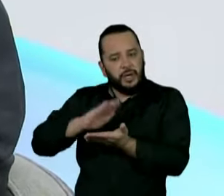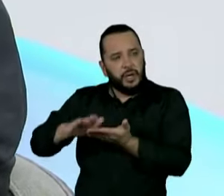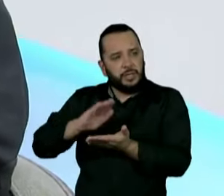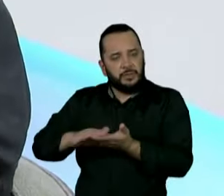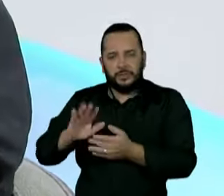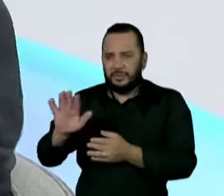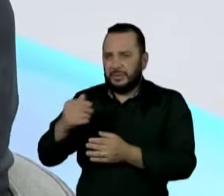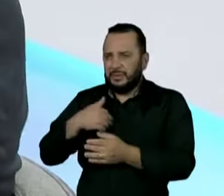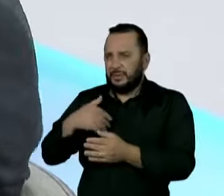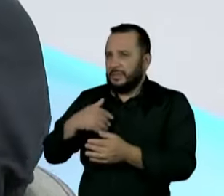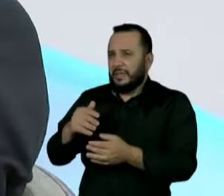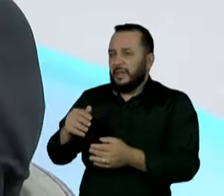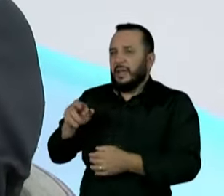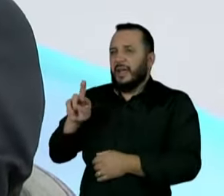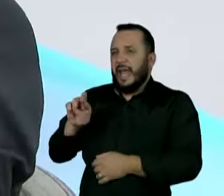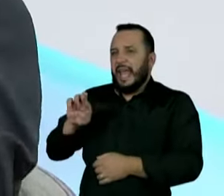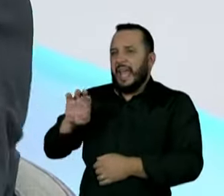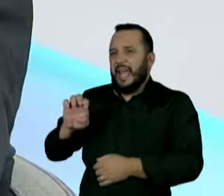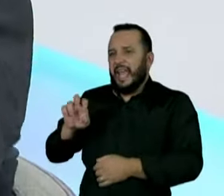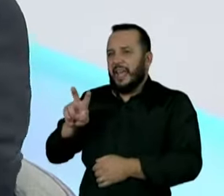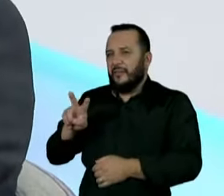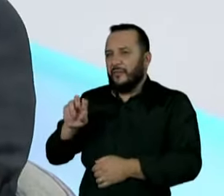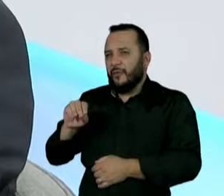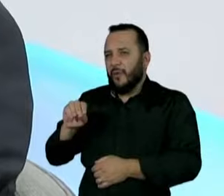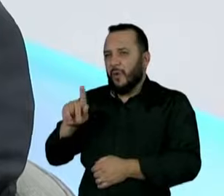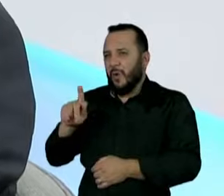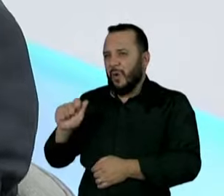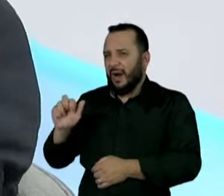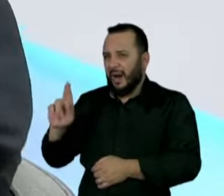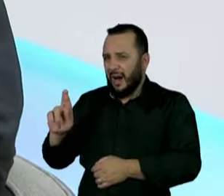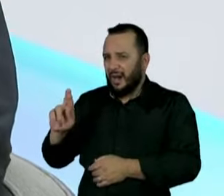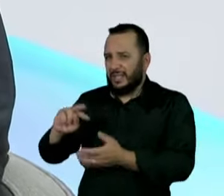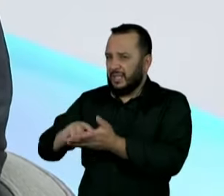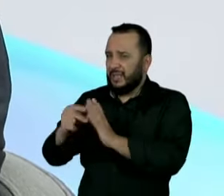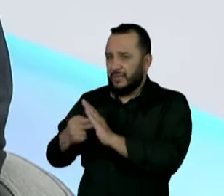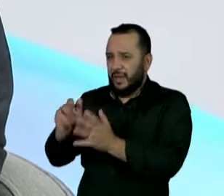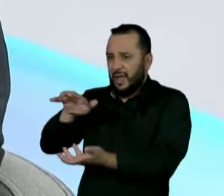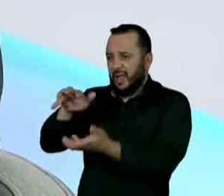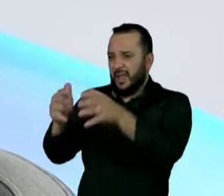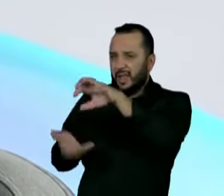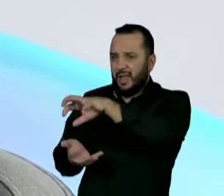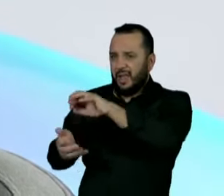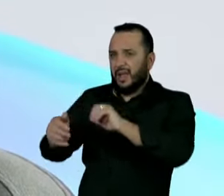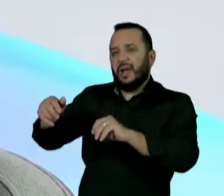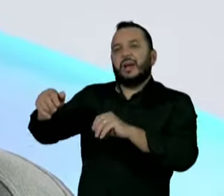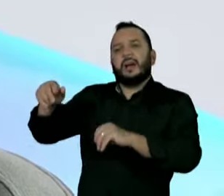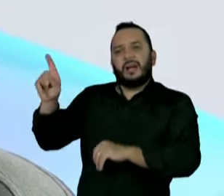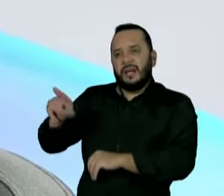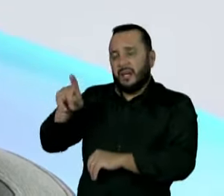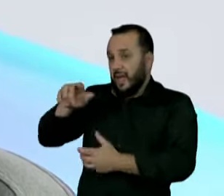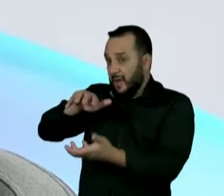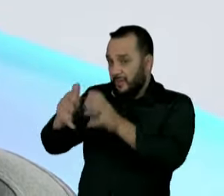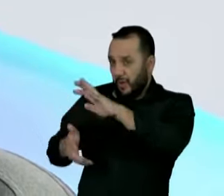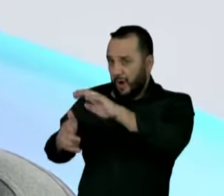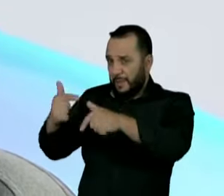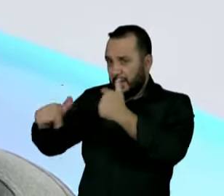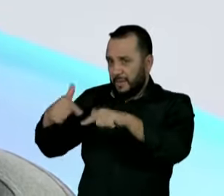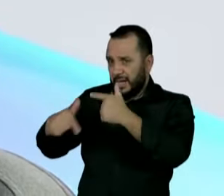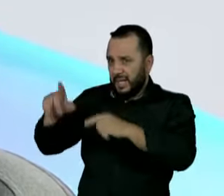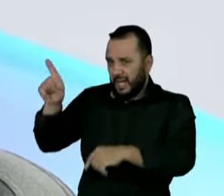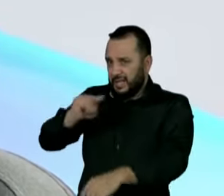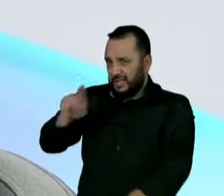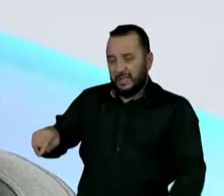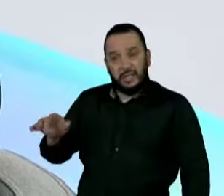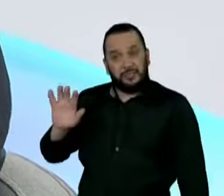equivocado, porque revogar quer dizer trocar todas as cláusulas. Quando você fala que na reforma tinham coisas que podiam ser